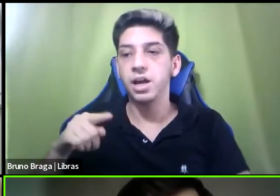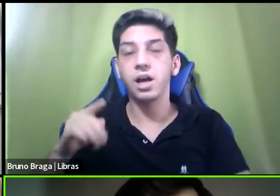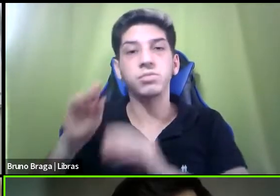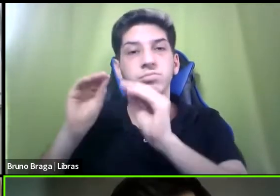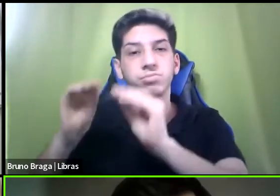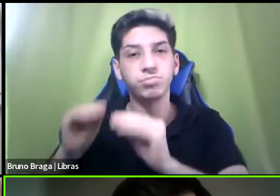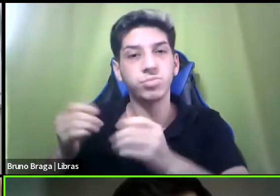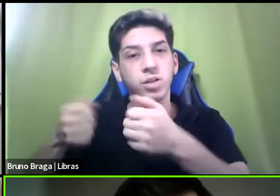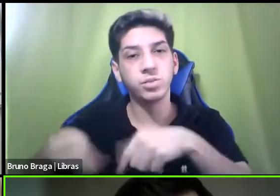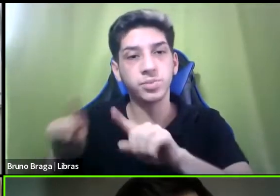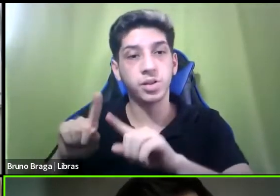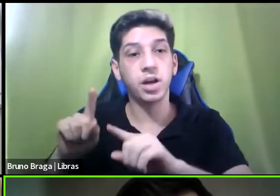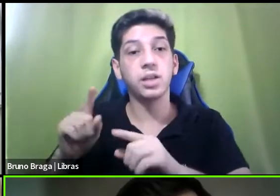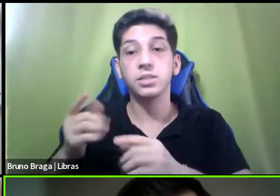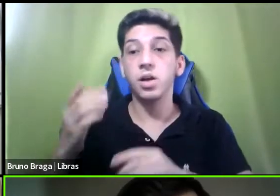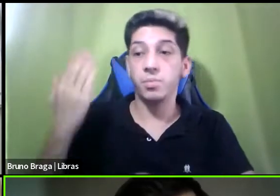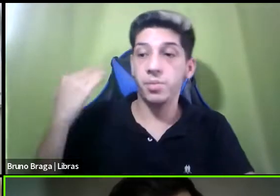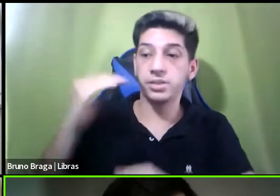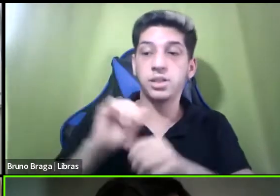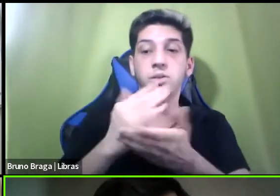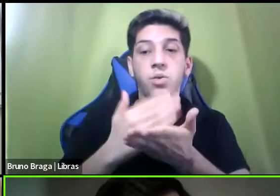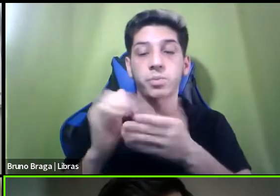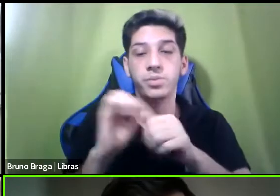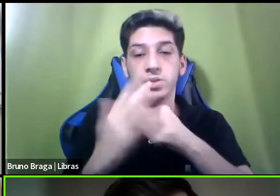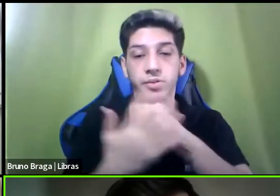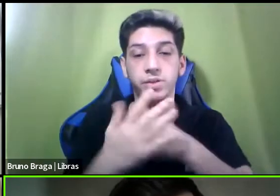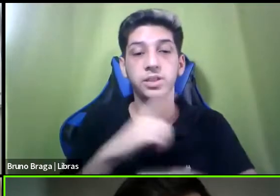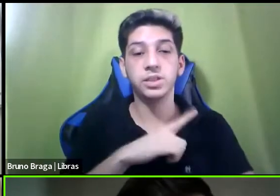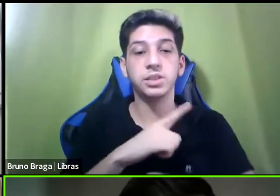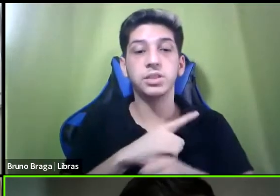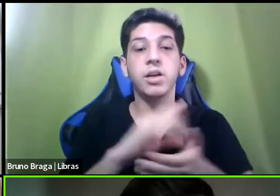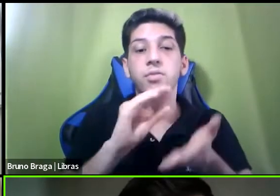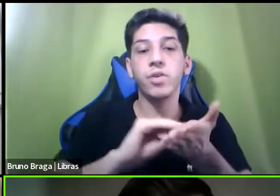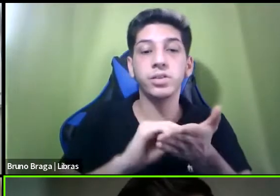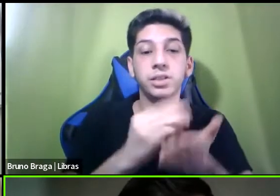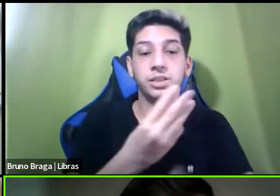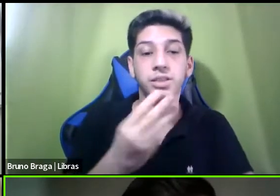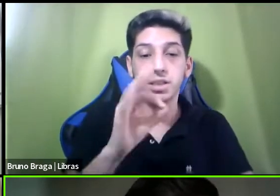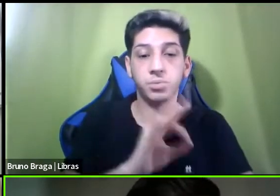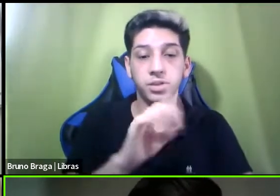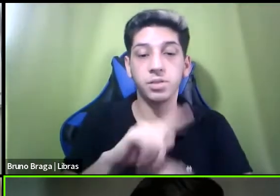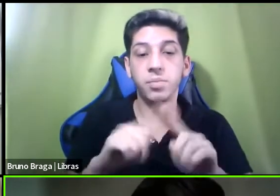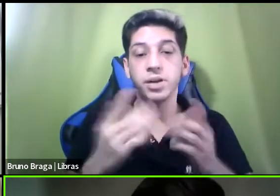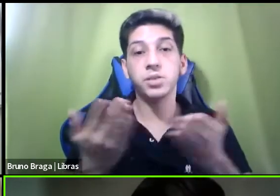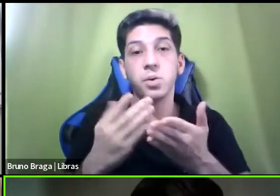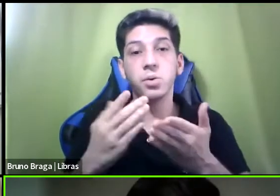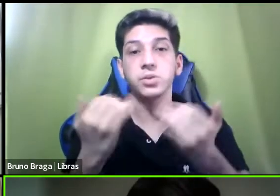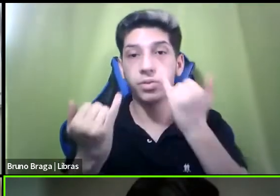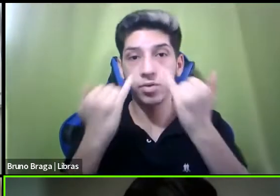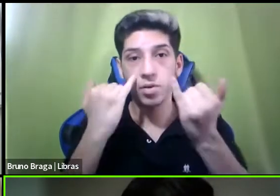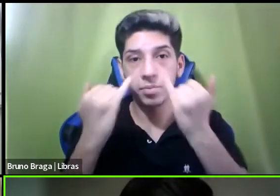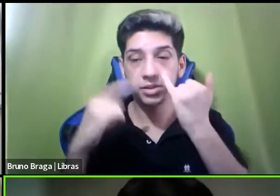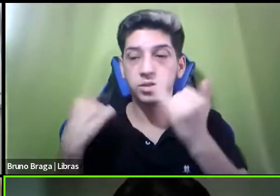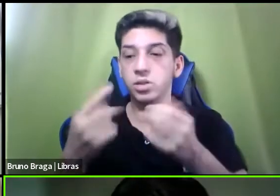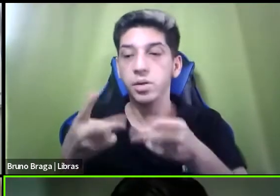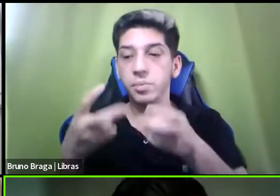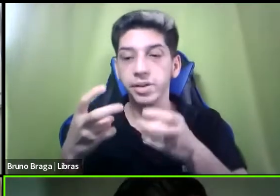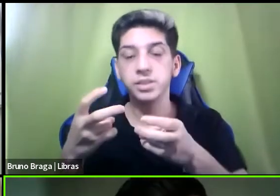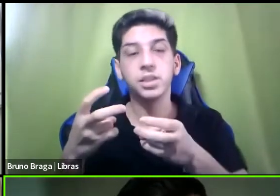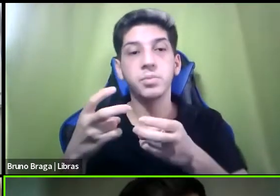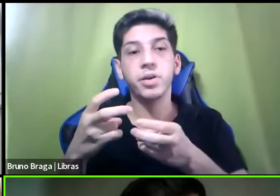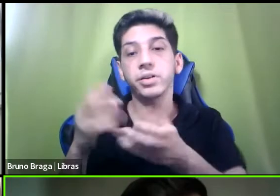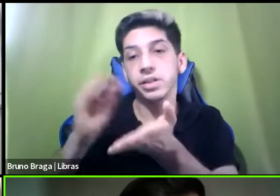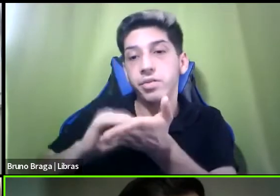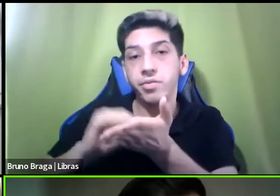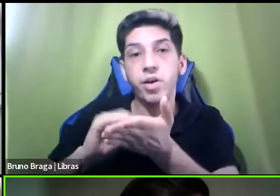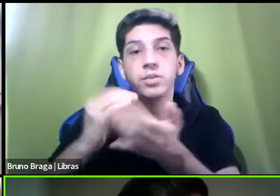era de aproximadamente 33% mas hoje de acordo com os dados que nós temos observado elas a subnotificação no Cade